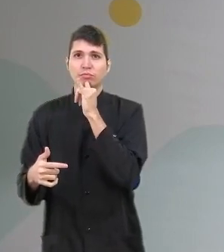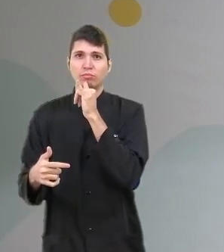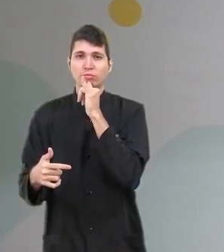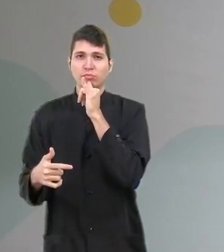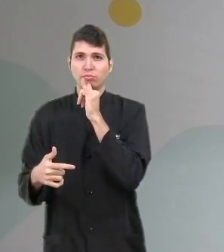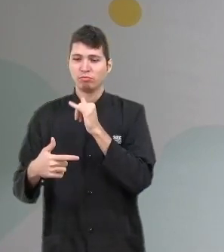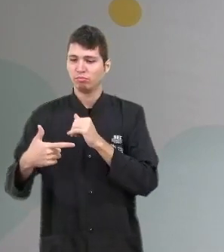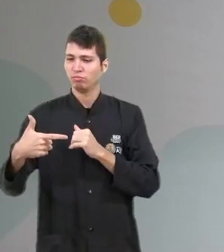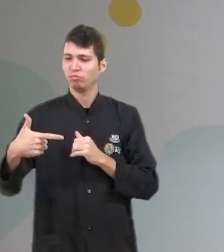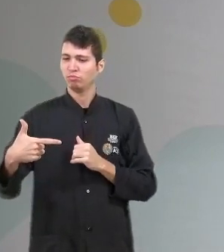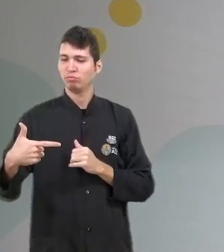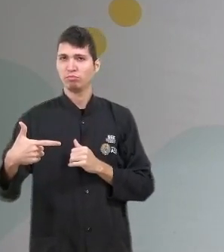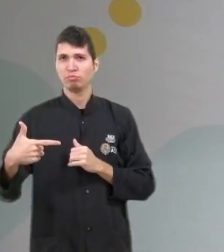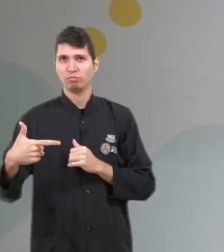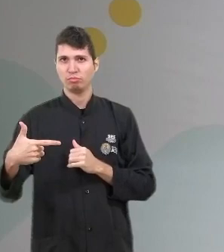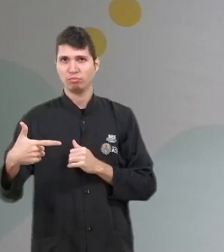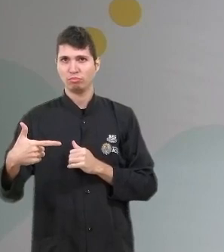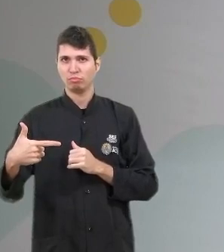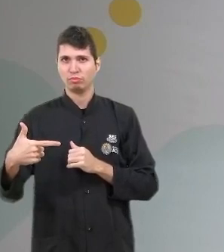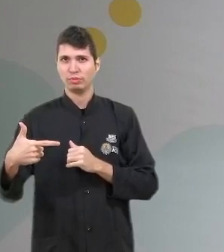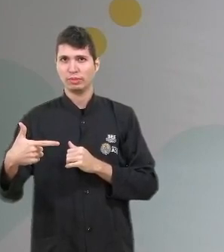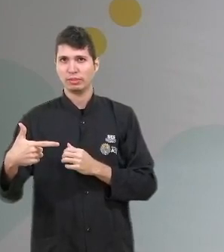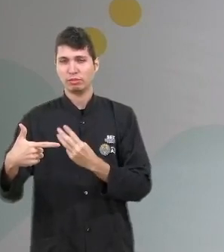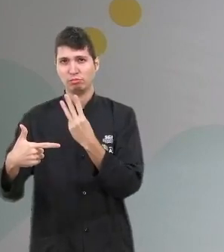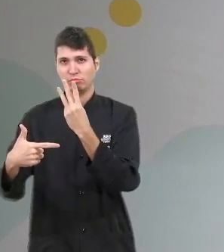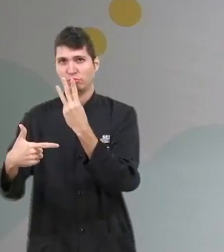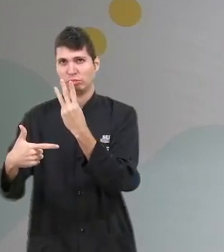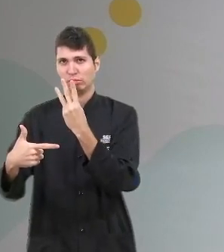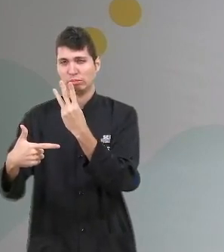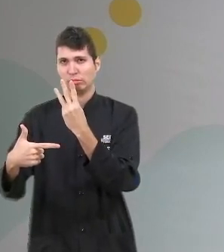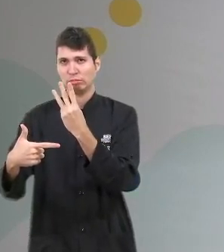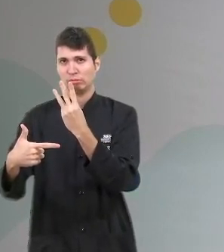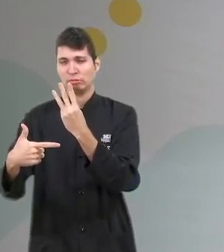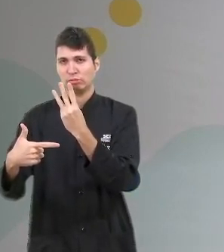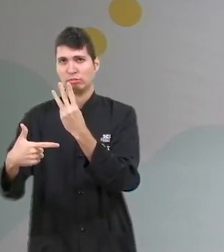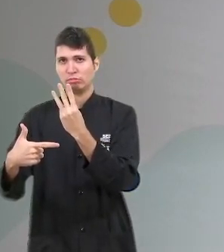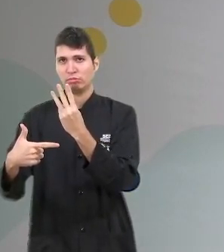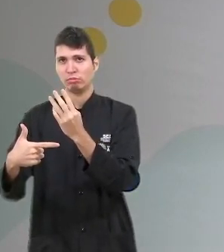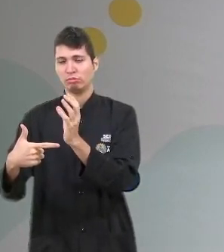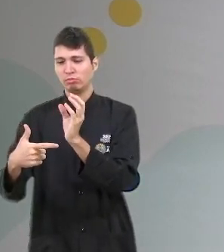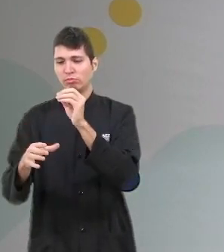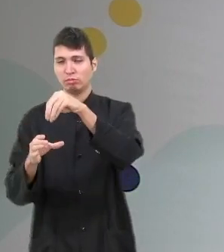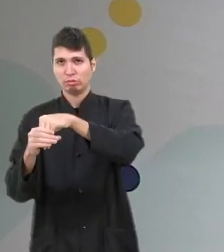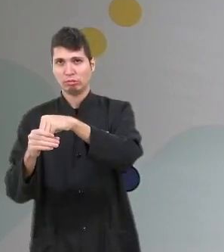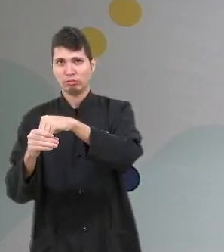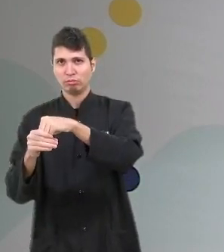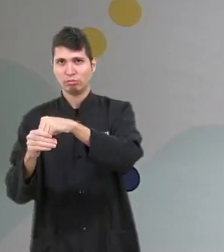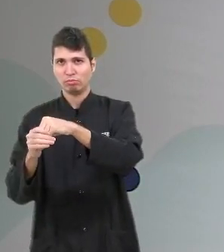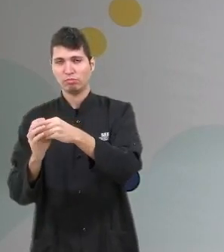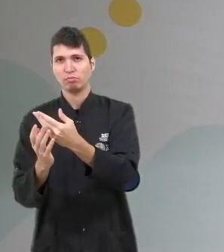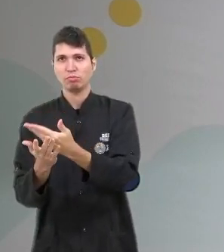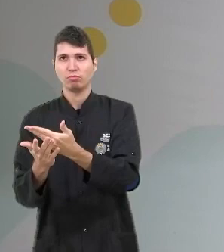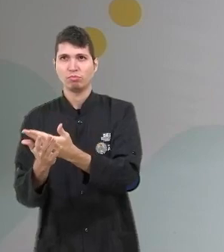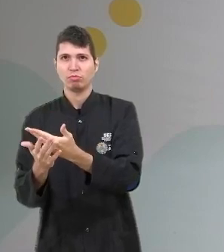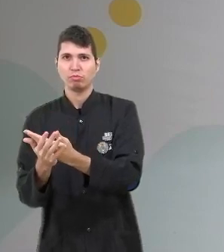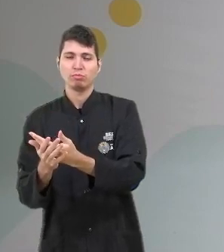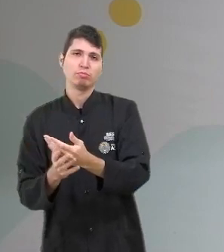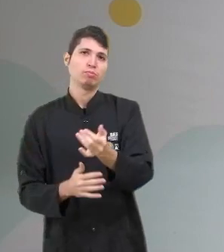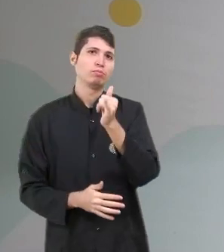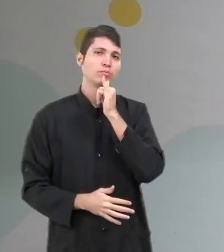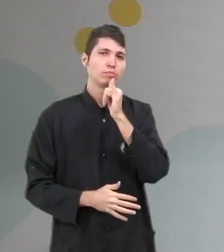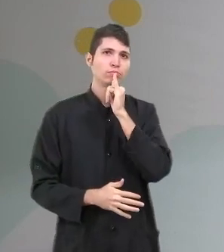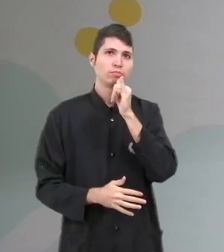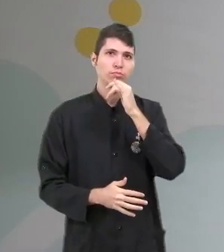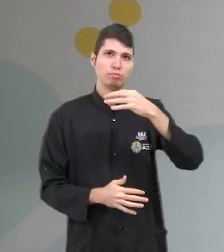joga ele no plano, ele passa a ser uma figura tridimensional, tá bom? Quando você faz um desenho numa folhinha, ela tem dimensões